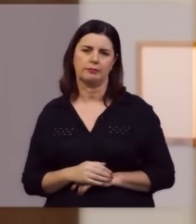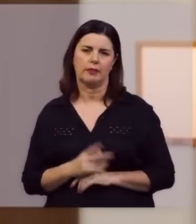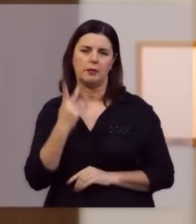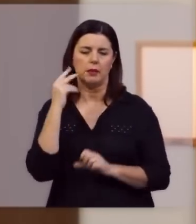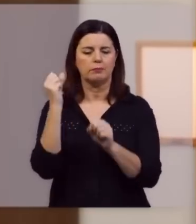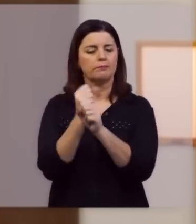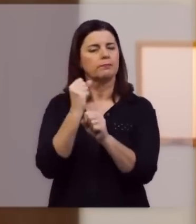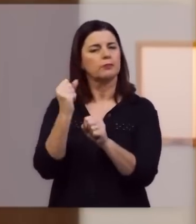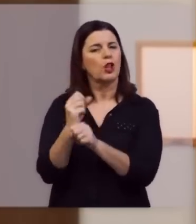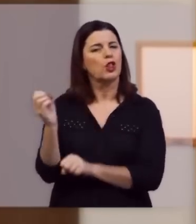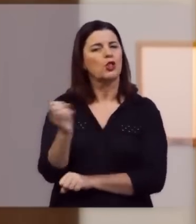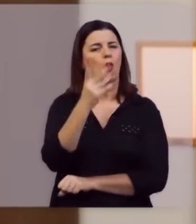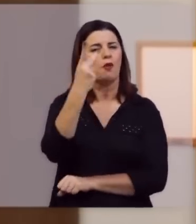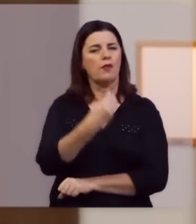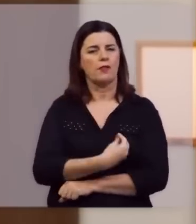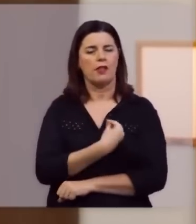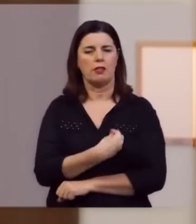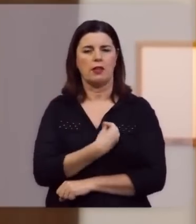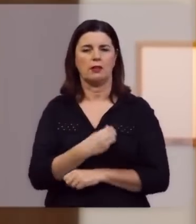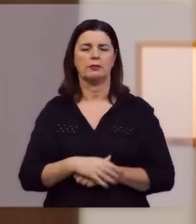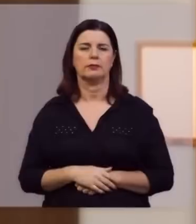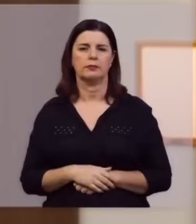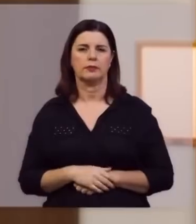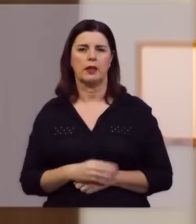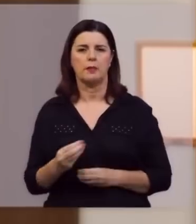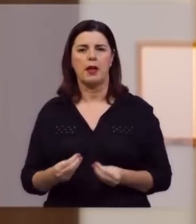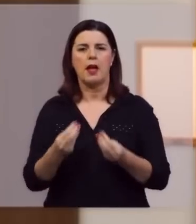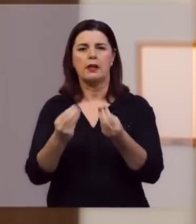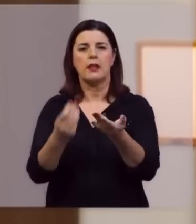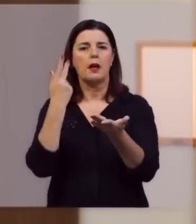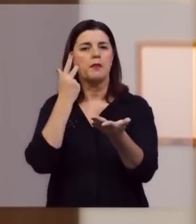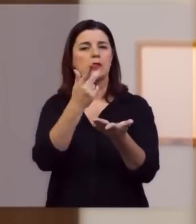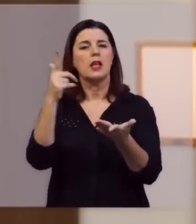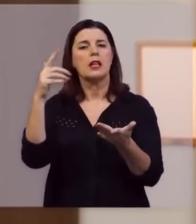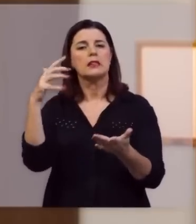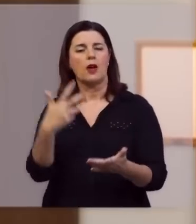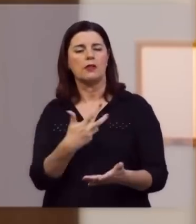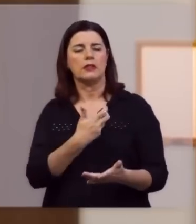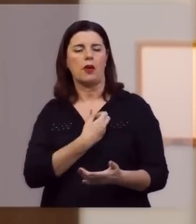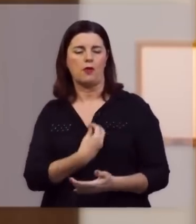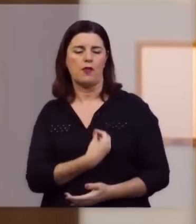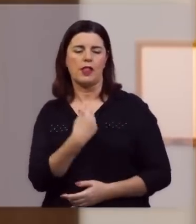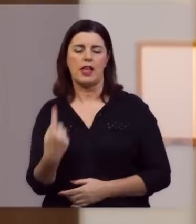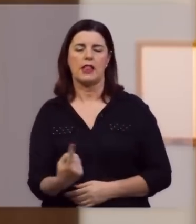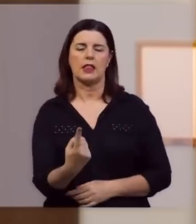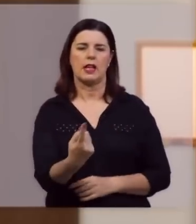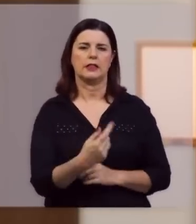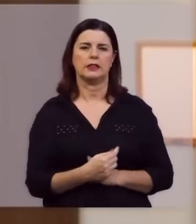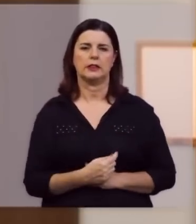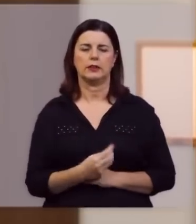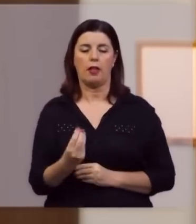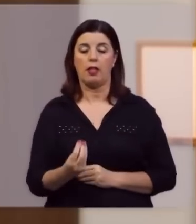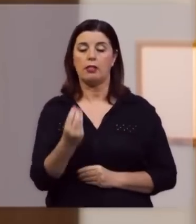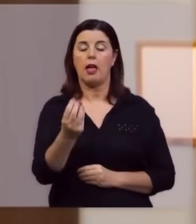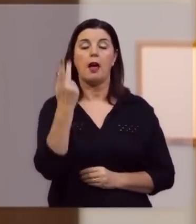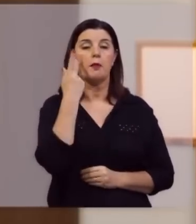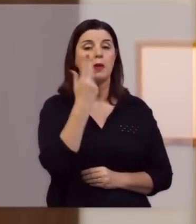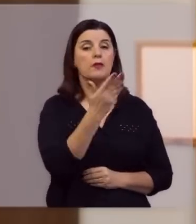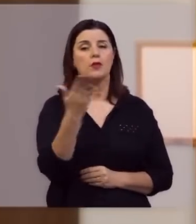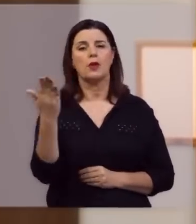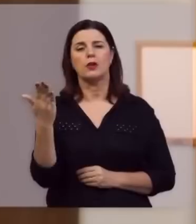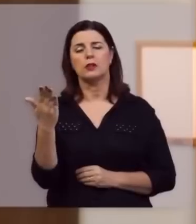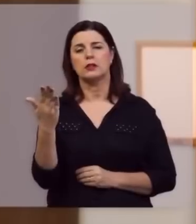para restaurar a sua sorte, para dar a você, salvação, vida eterna, para dar a você,